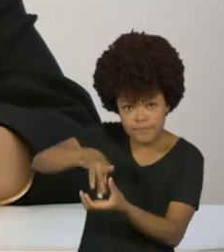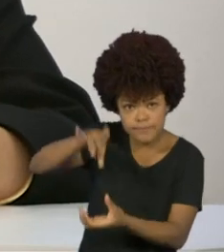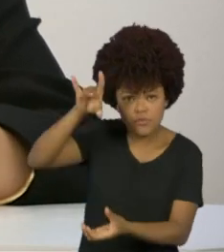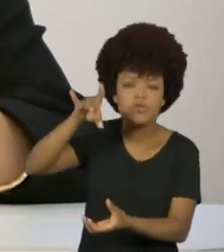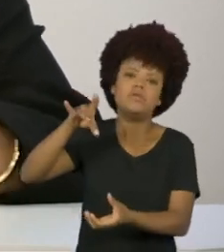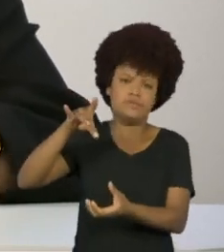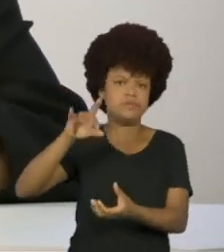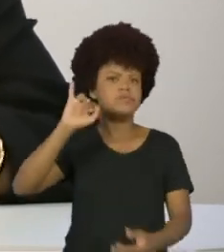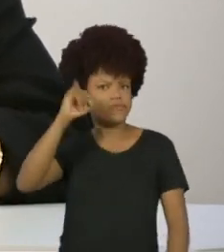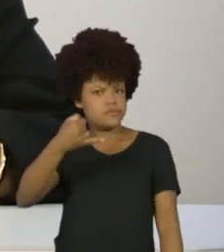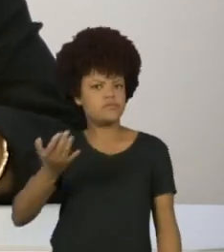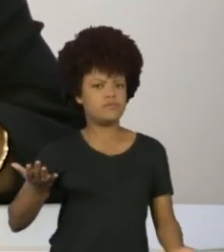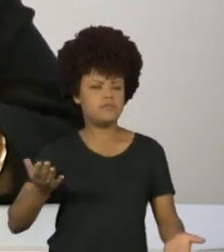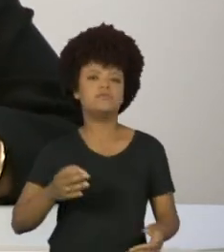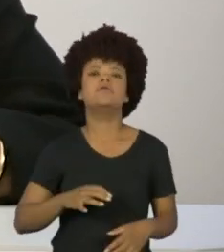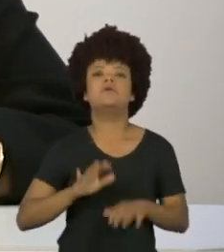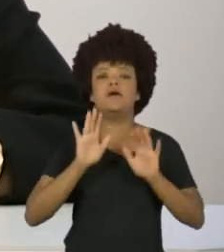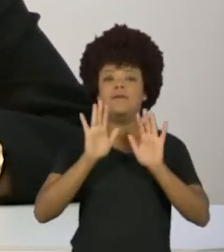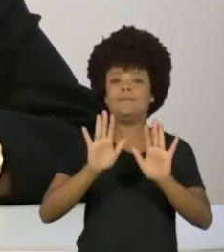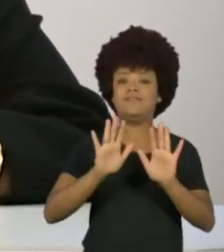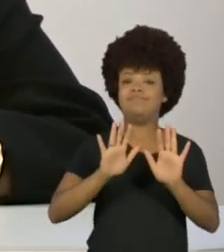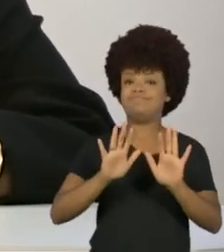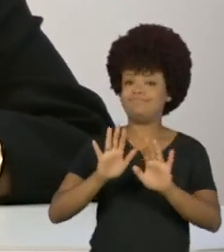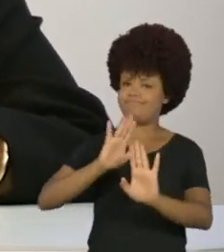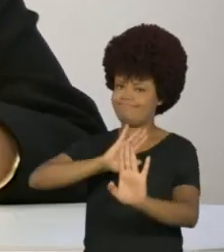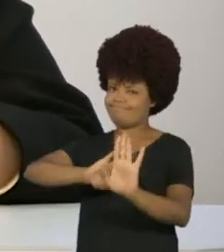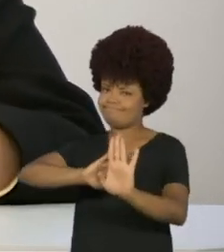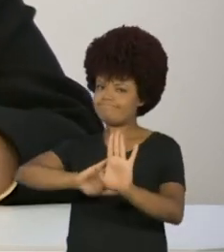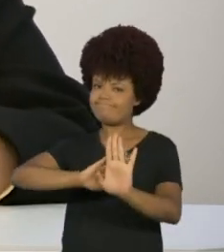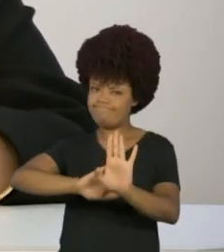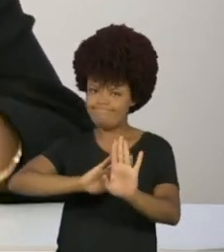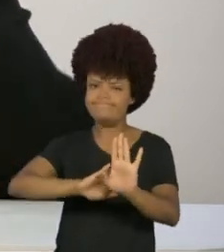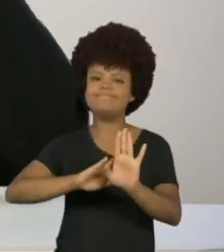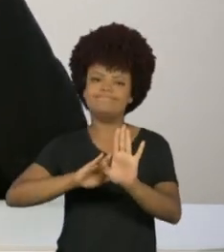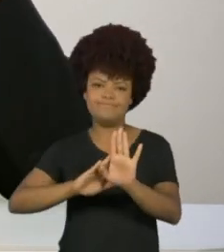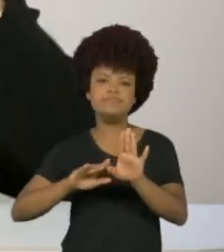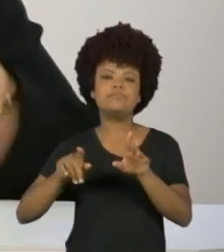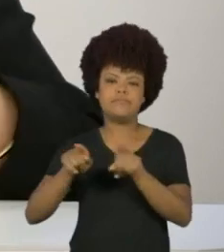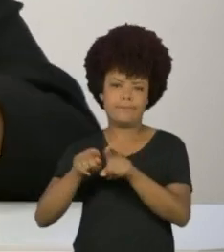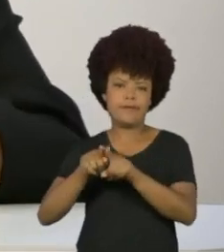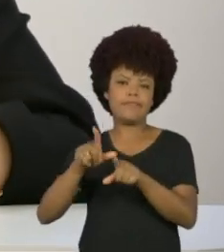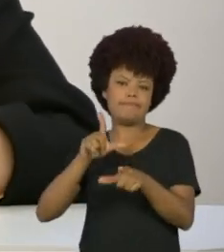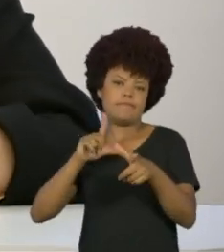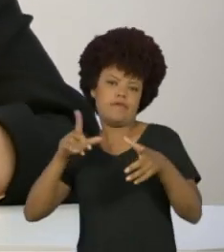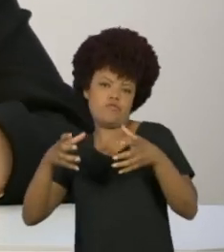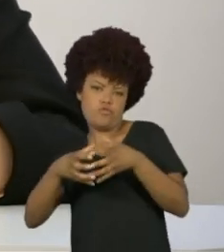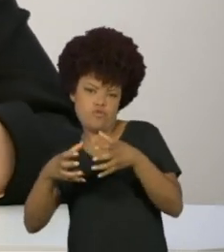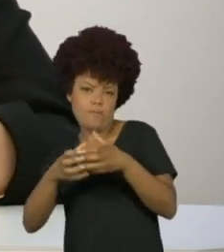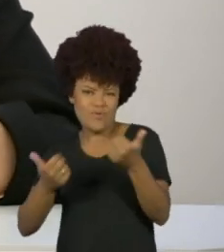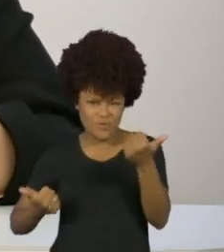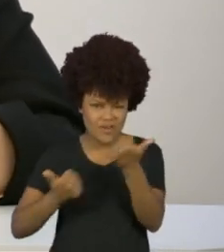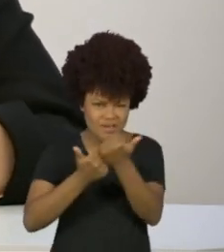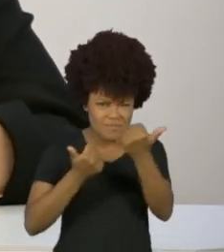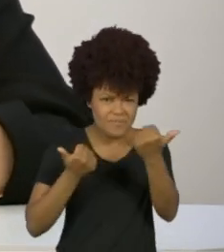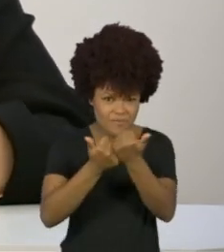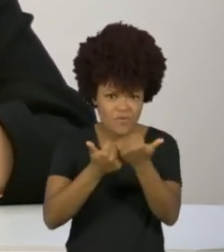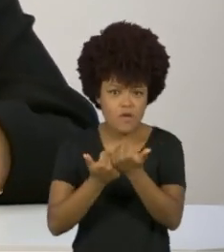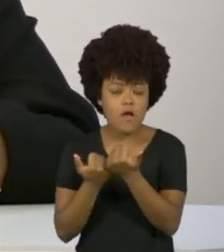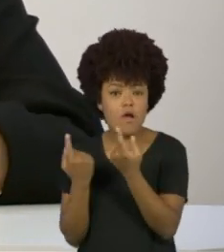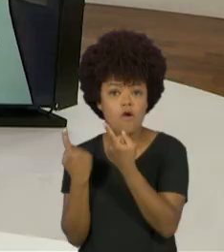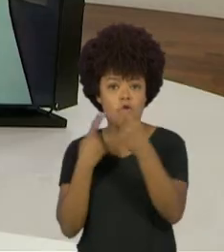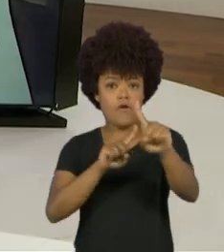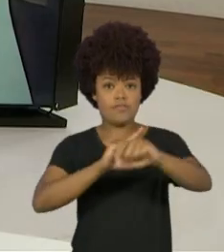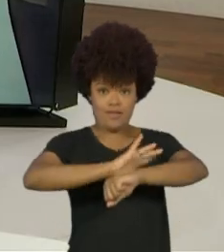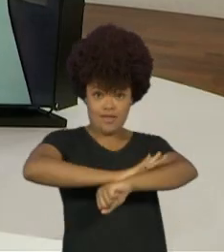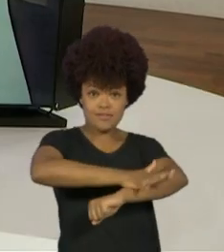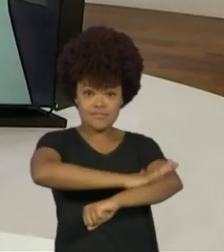esquerdas e o campo progressista, que é quem sempre, tradicionalmente, sempre abraçou essa agenda, foi capaz de criar uma agenda política